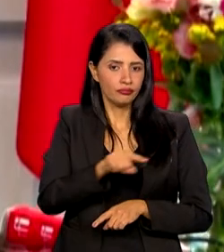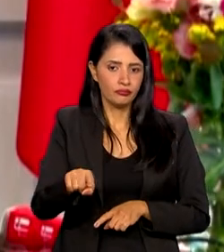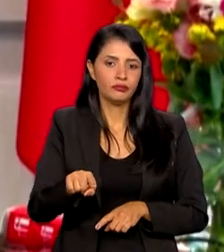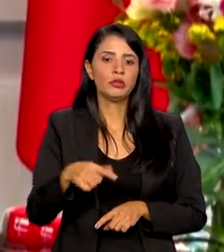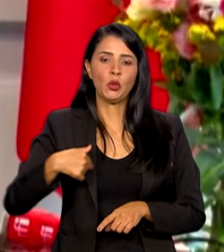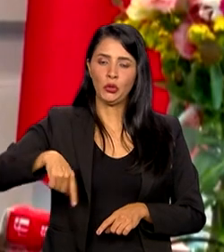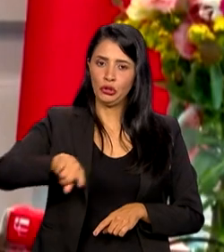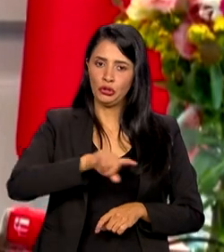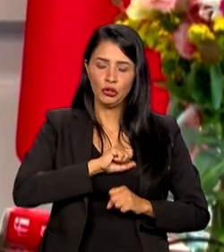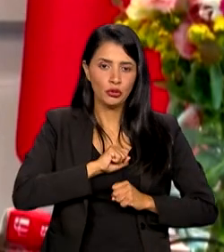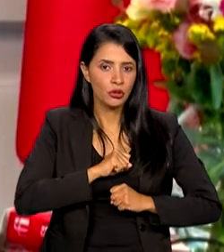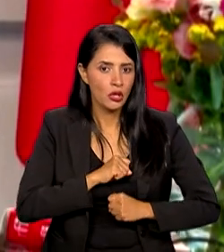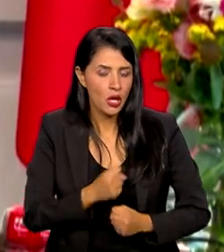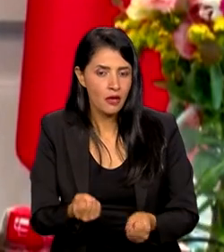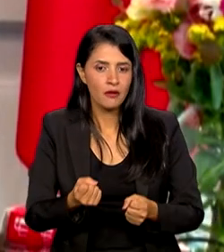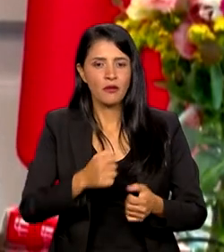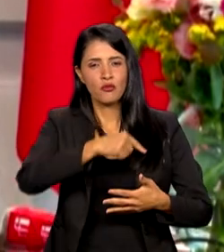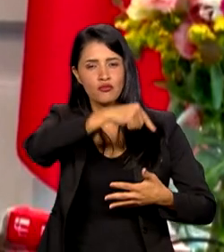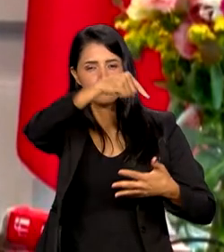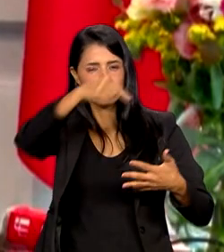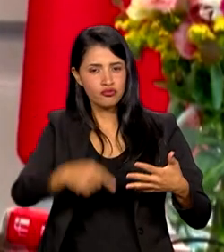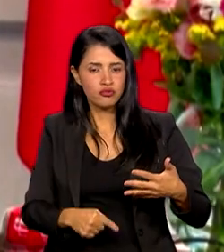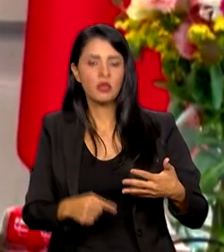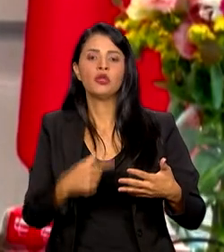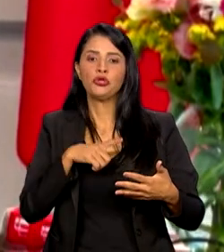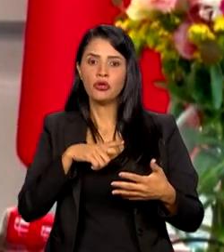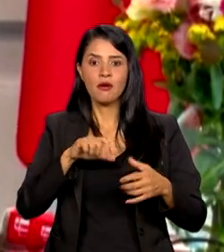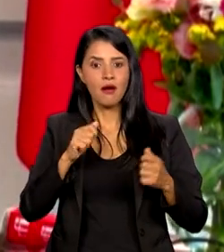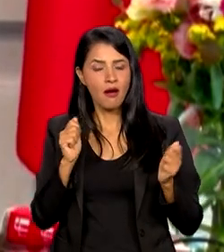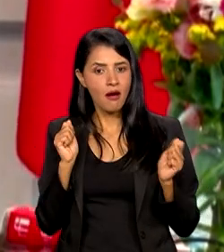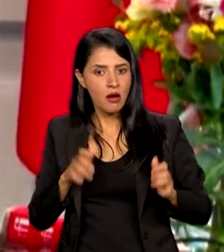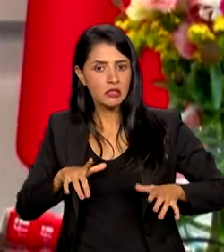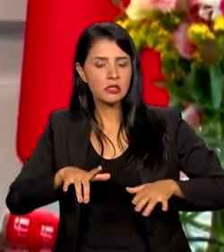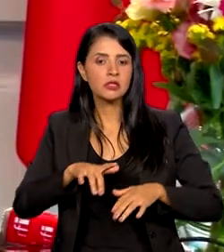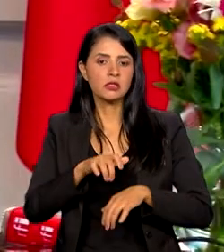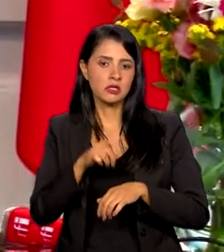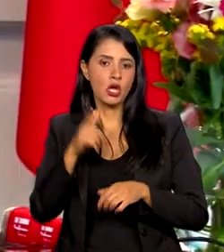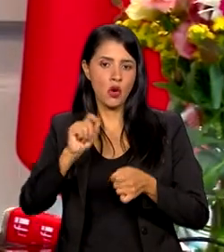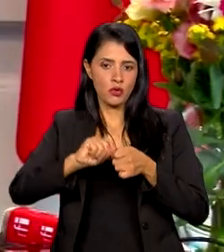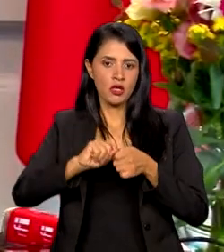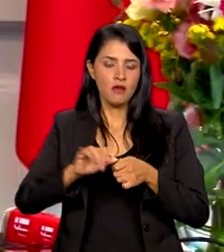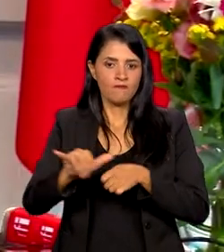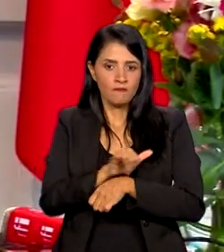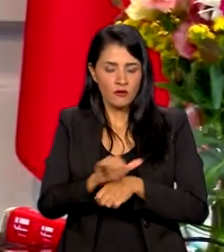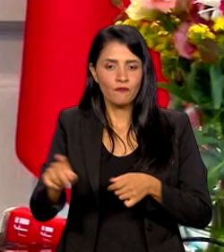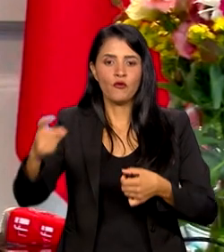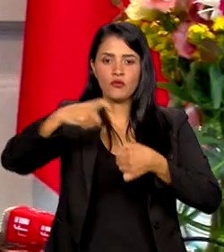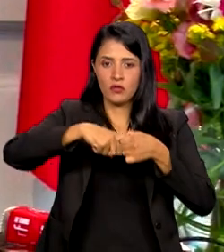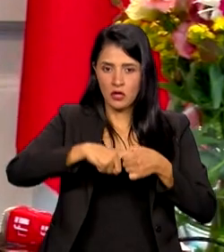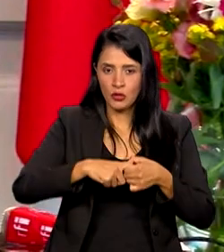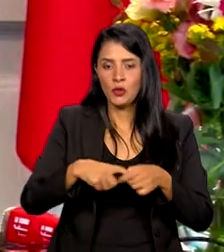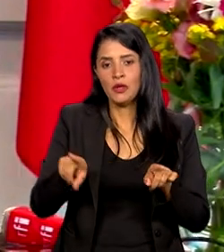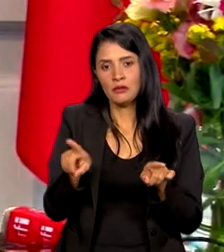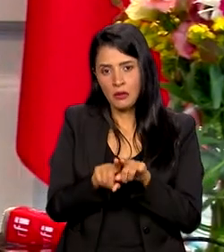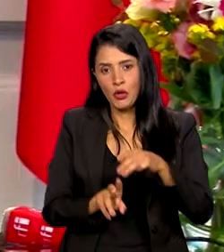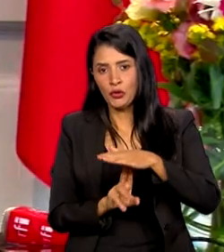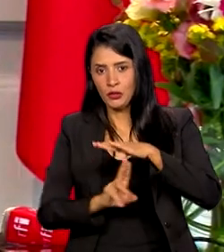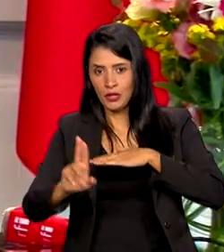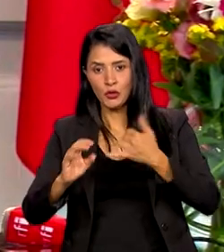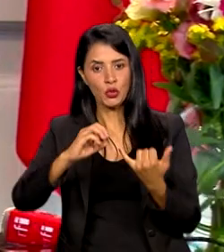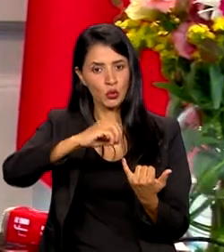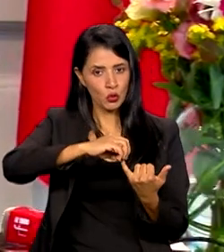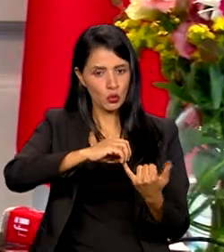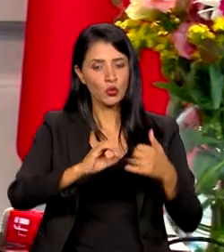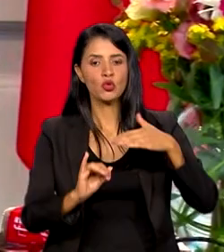nesses últimos 100 dias, aliás, inclusive com a retomada da recomposição orçamentária das universidades e institutos federais.